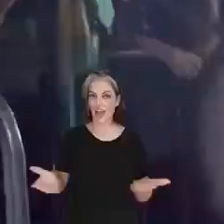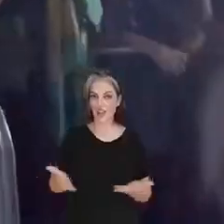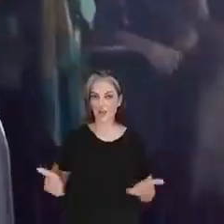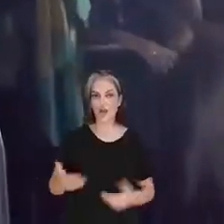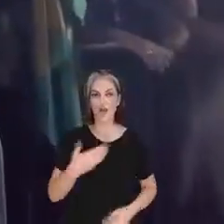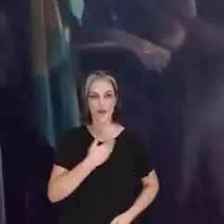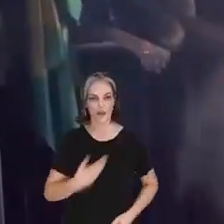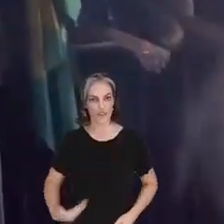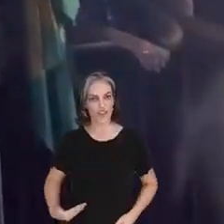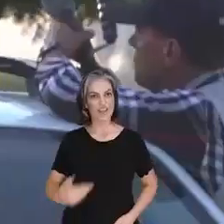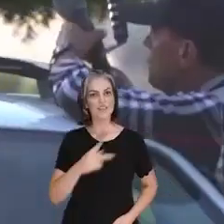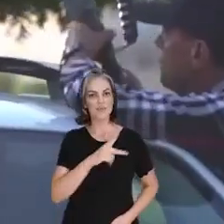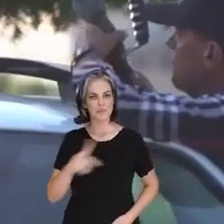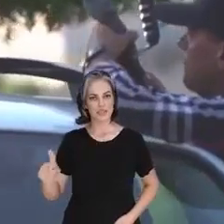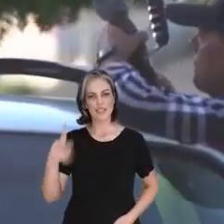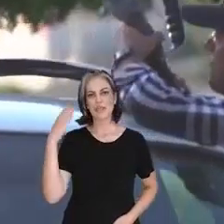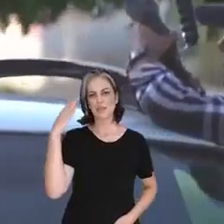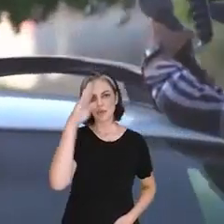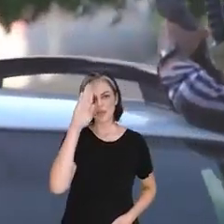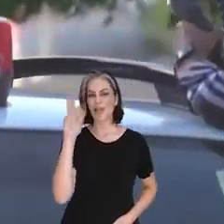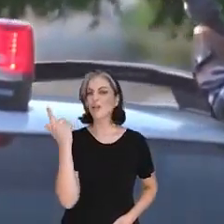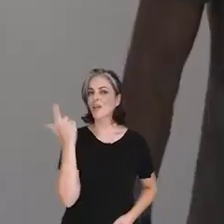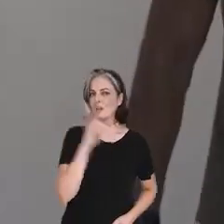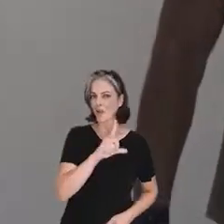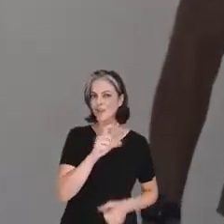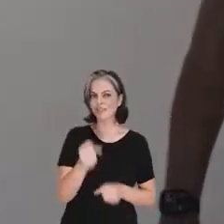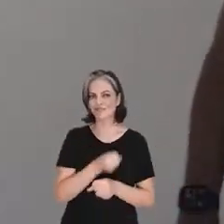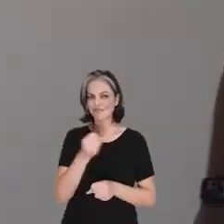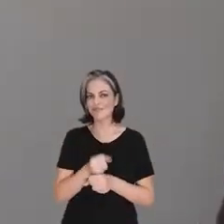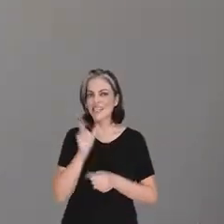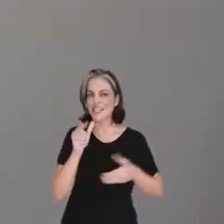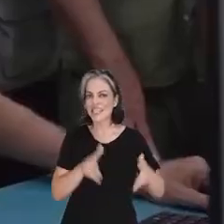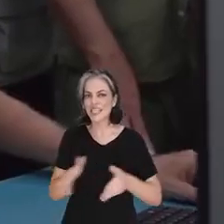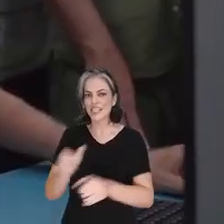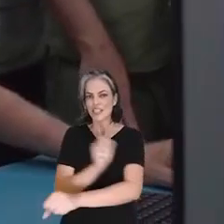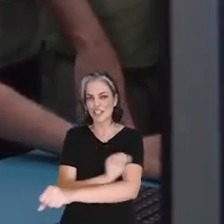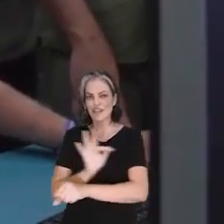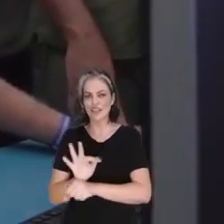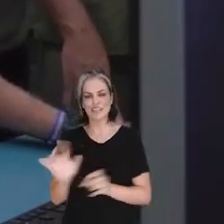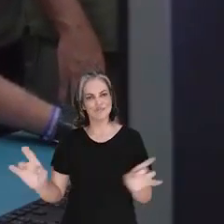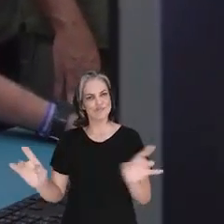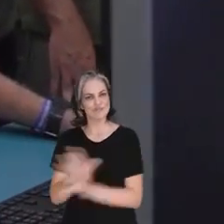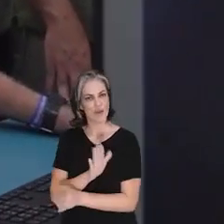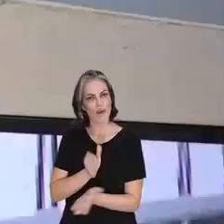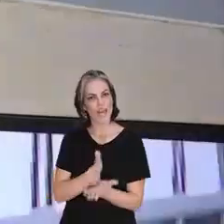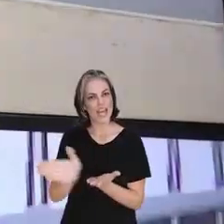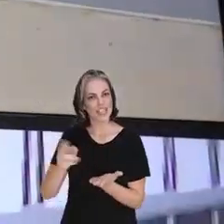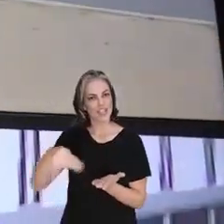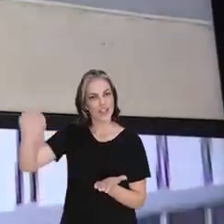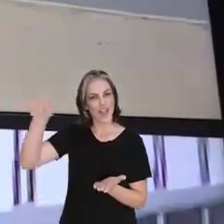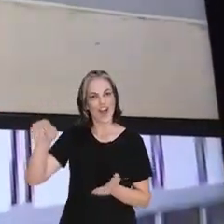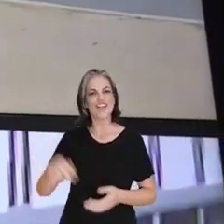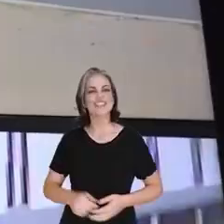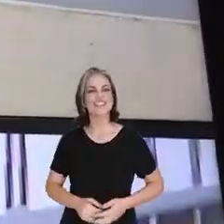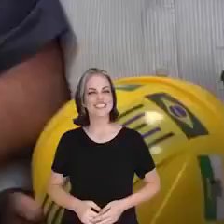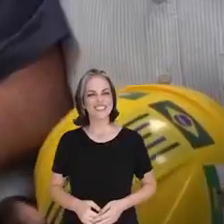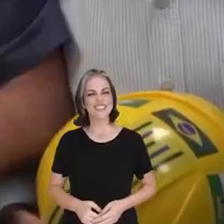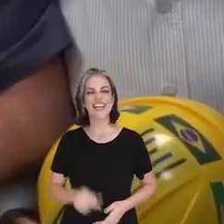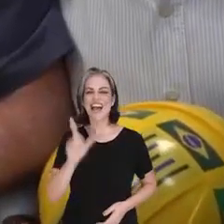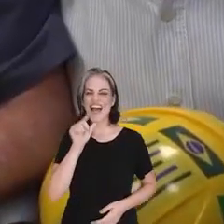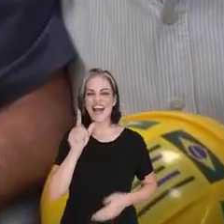É isso que podemos apresentar o nosso horário, que está concluindo a transposição do São Francisco no eixo do Norte,